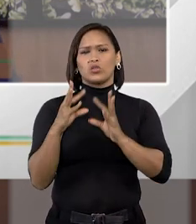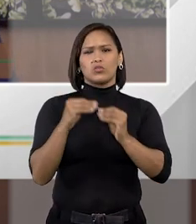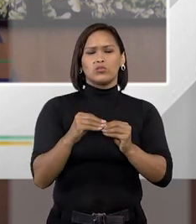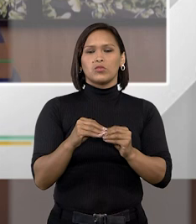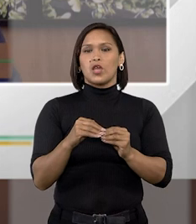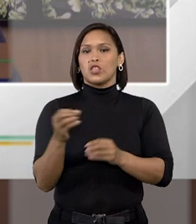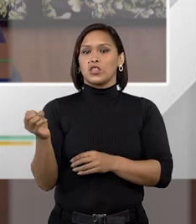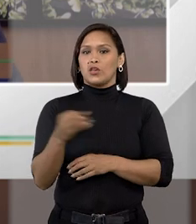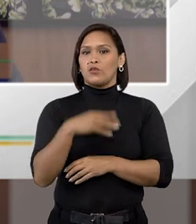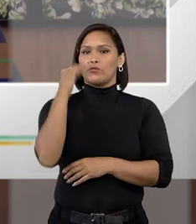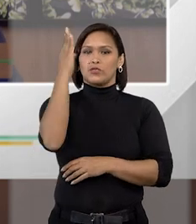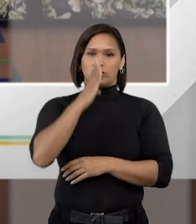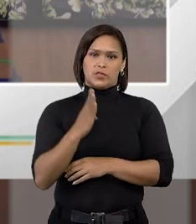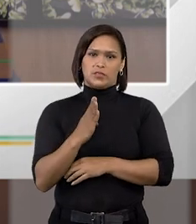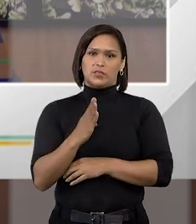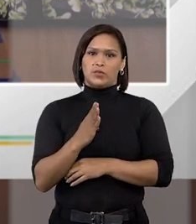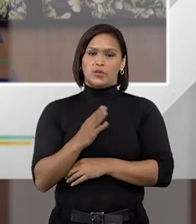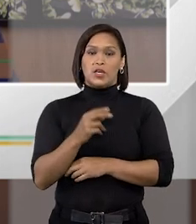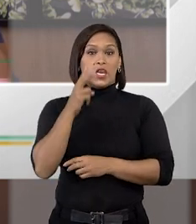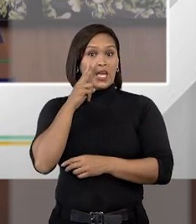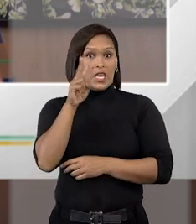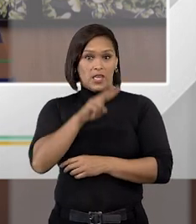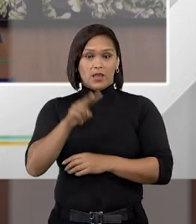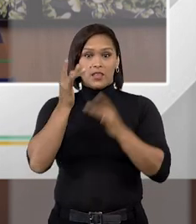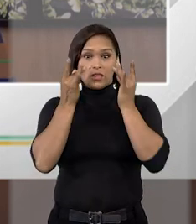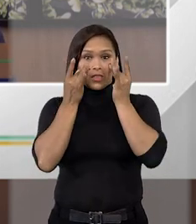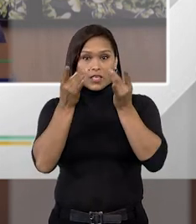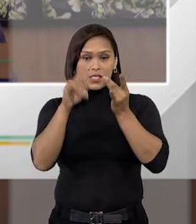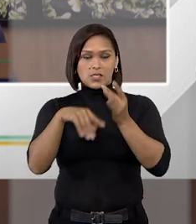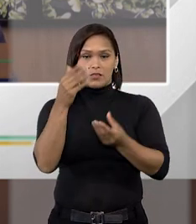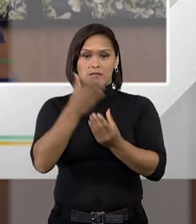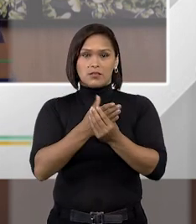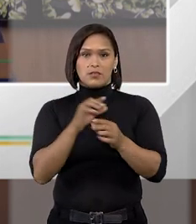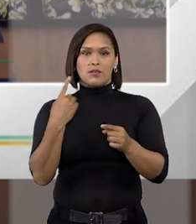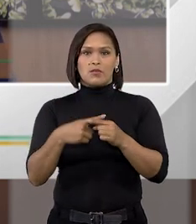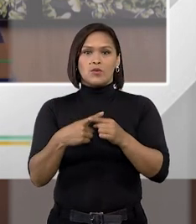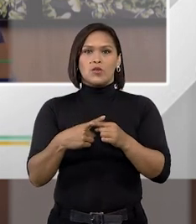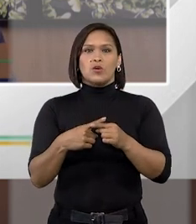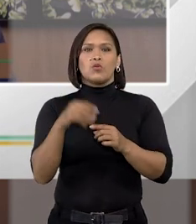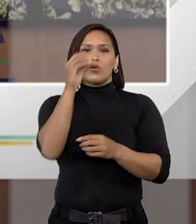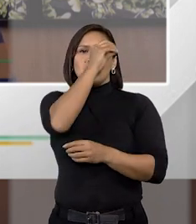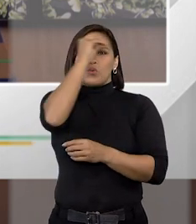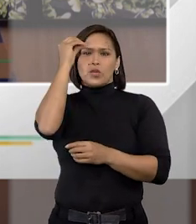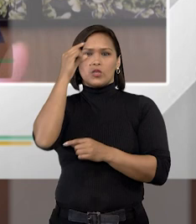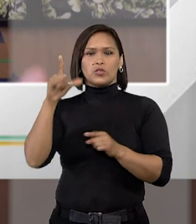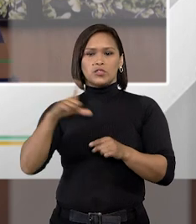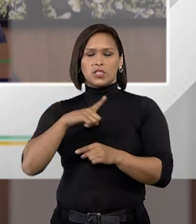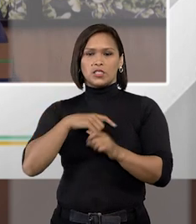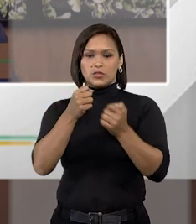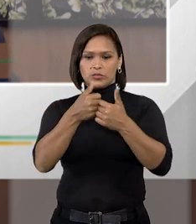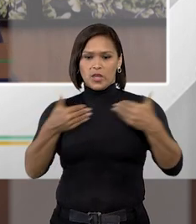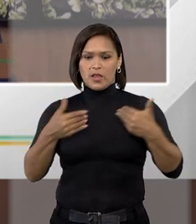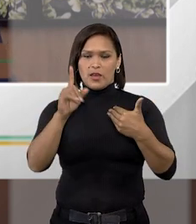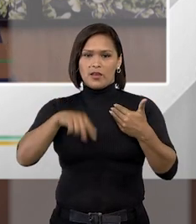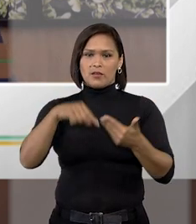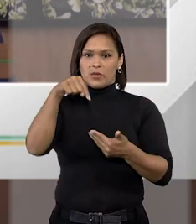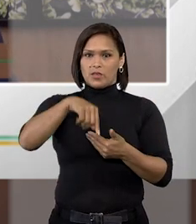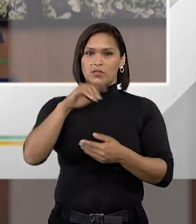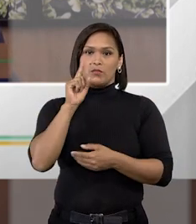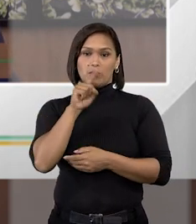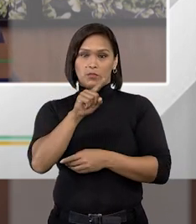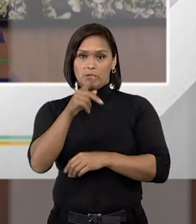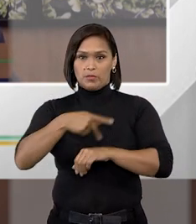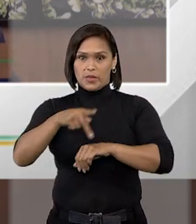recente no Brasil e chama a atenção desse caso quando o Innocence Project abre a sua franquia aqui no